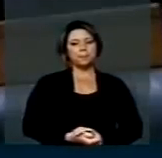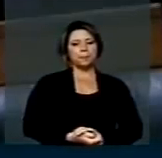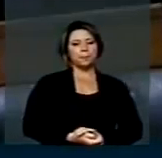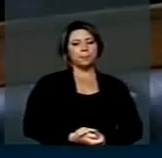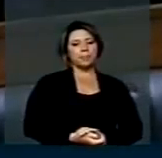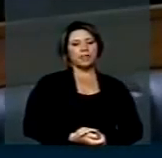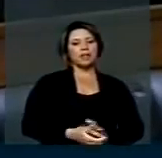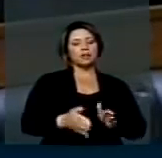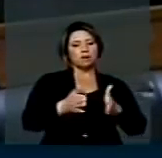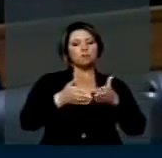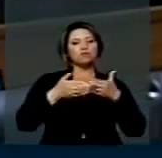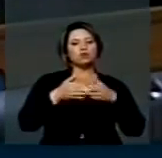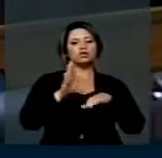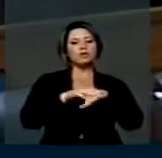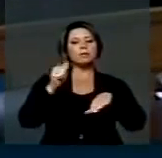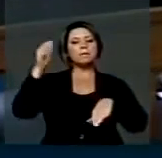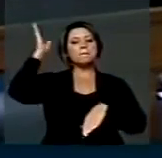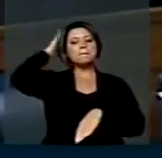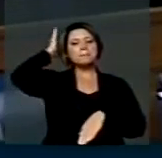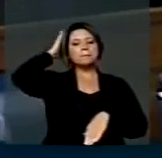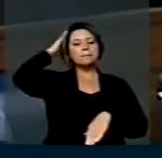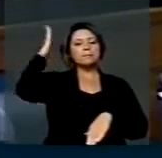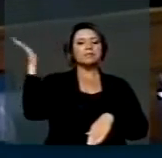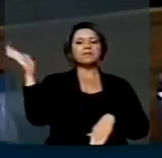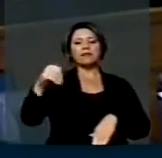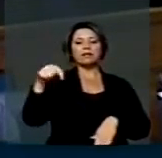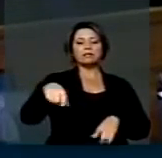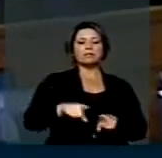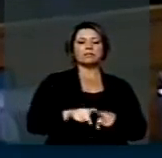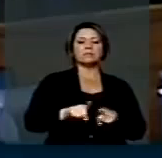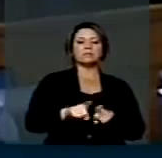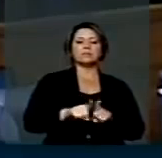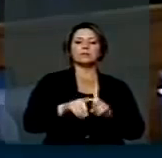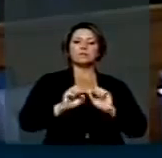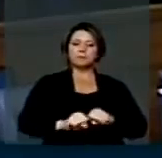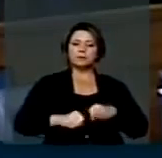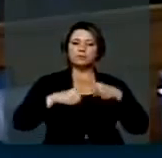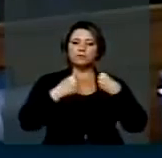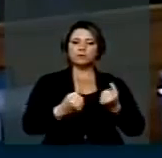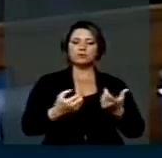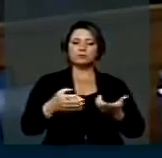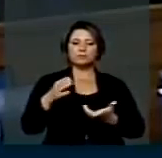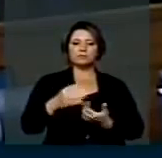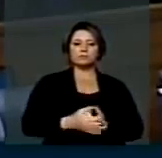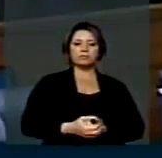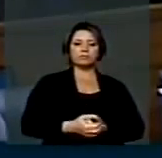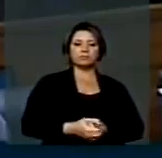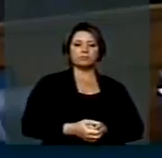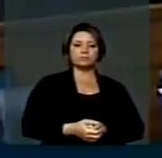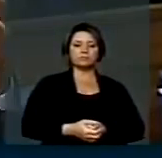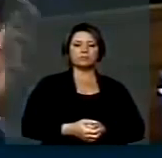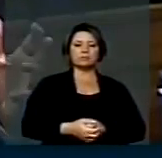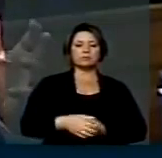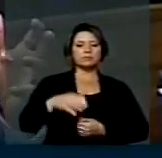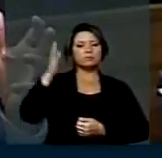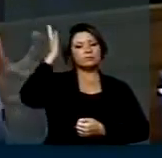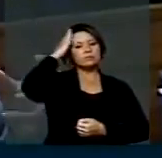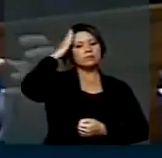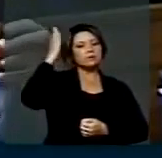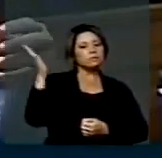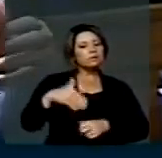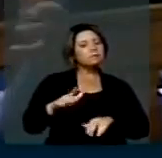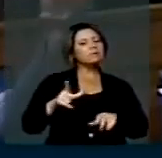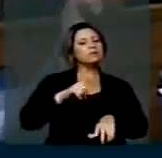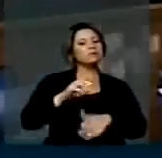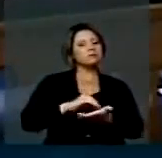bancada do Paraná também, do nosso Estado, para que faça um esforço. E aqui nós temos, inclusive, secretária